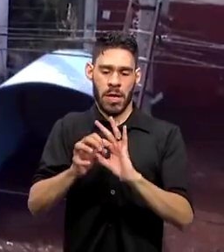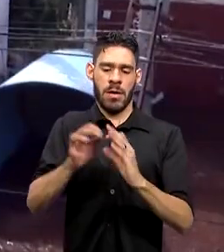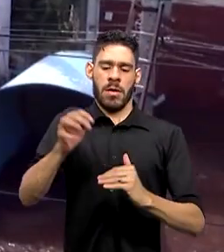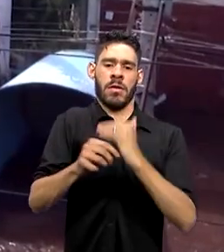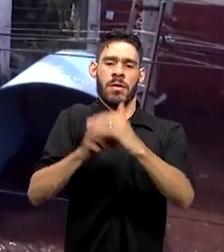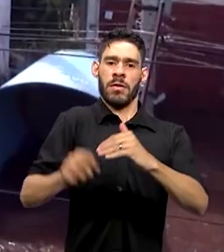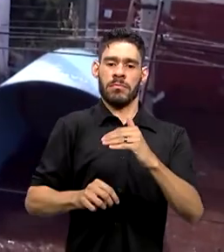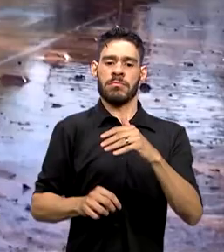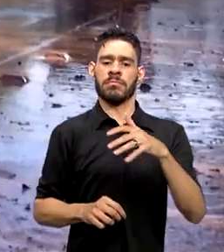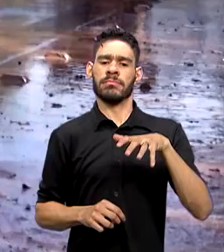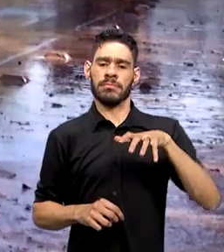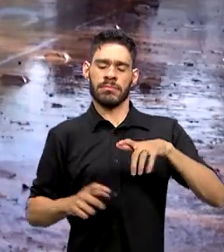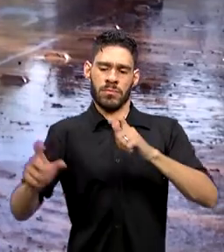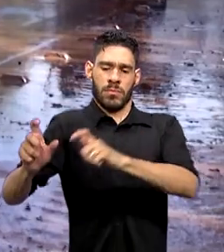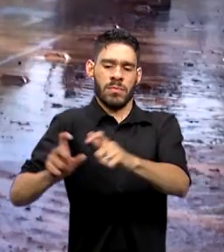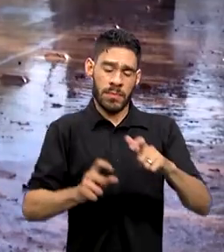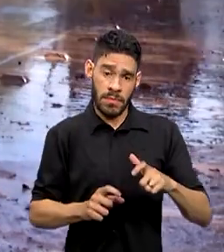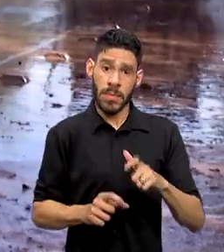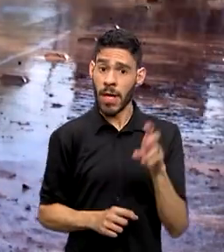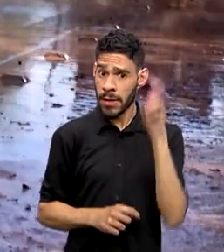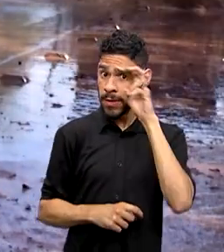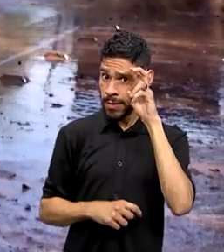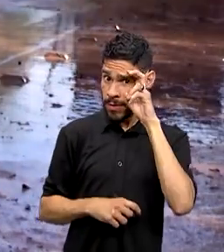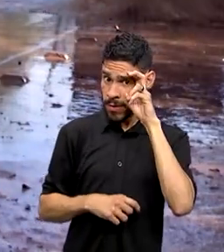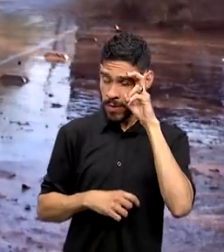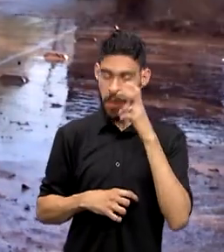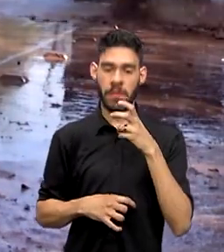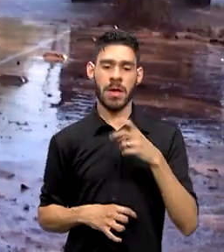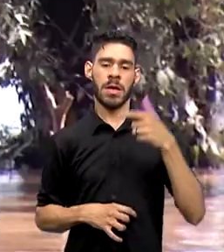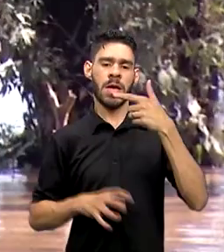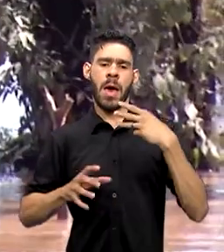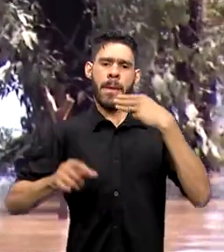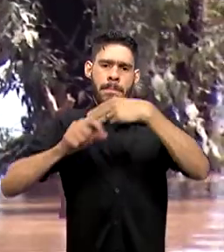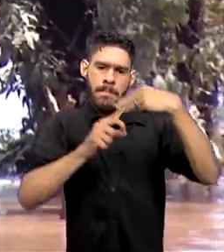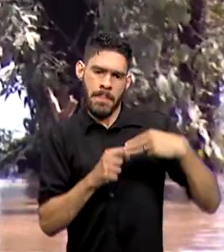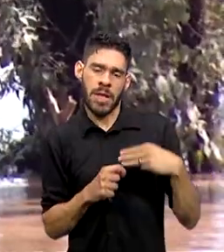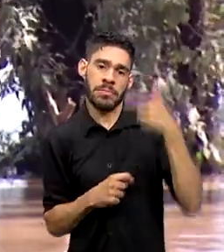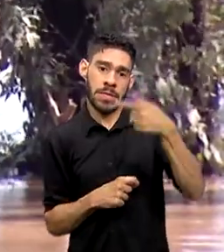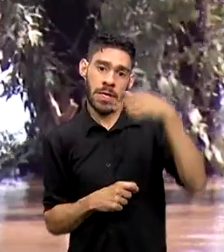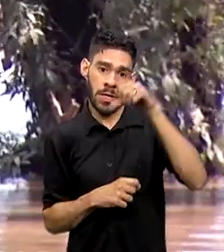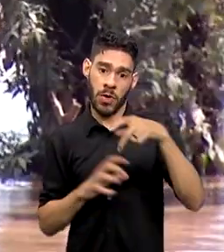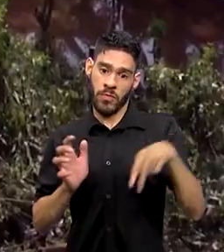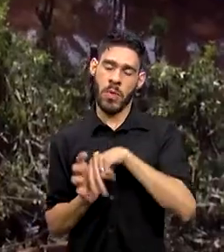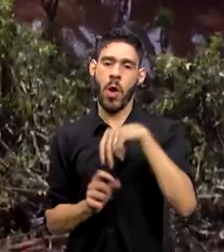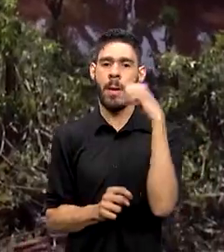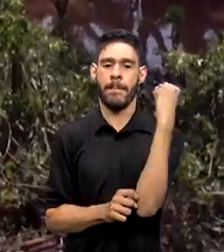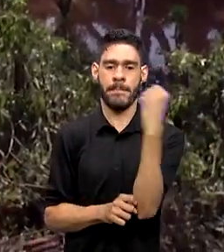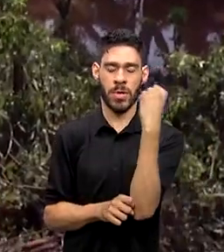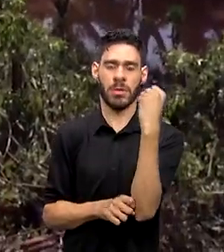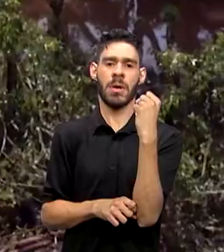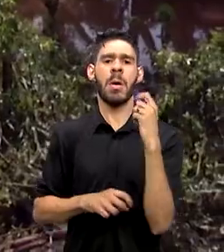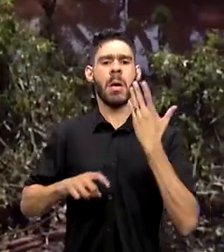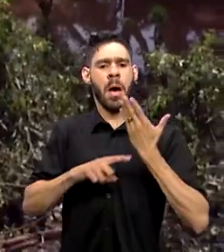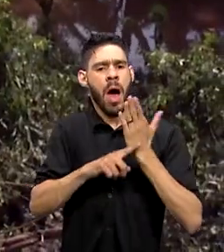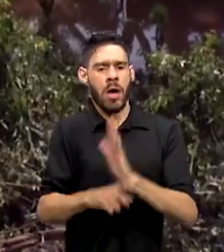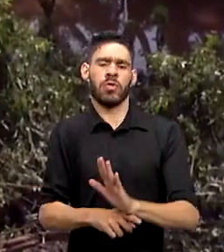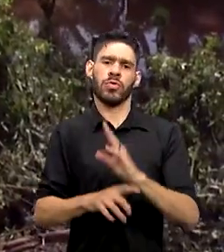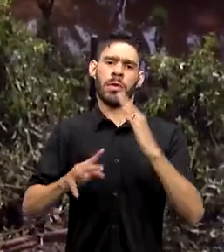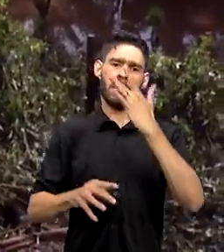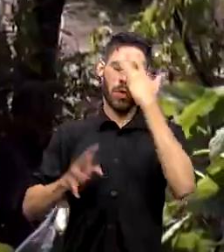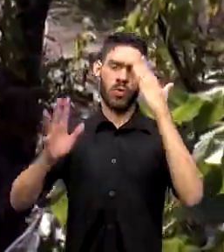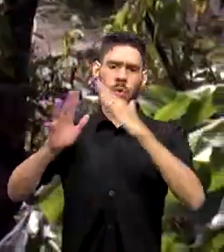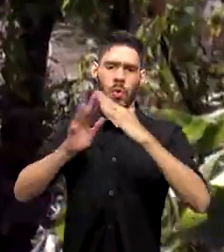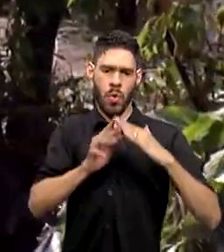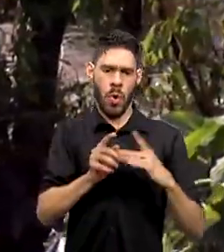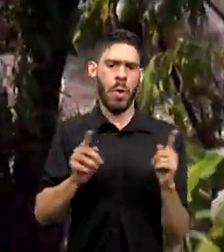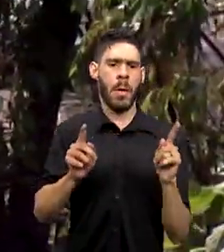Desenvolvimento Regional, nesta quinta-feira, Os 79 municípios gaúchos poderão, além de prestar assistência aos moradores,